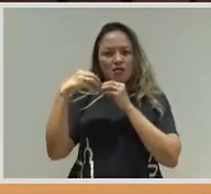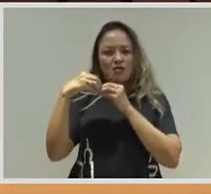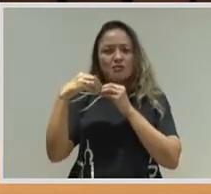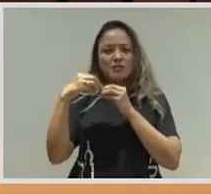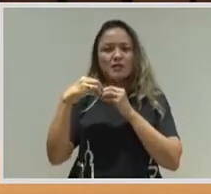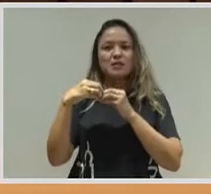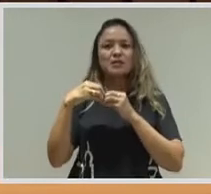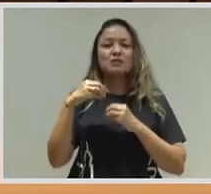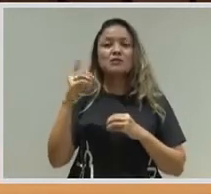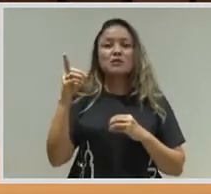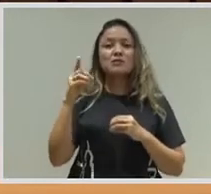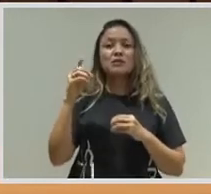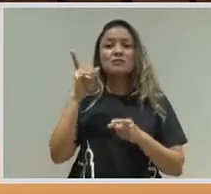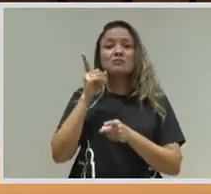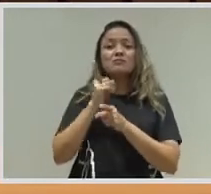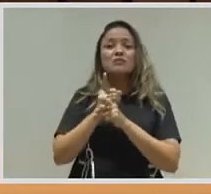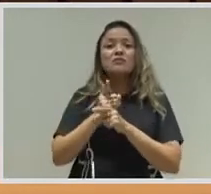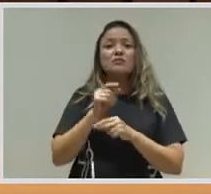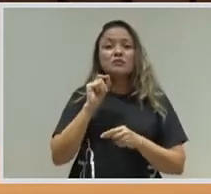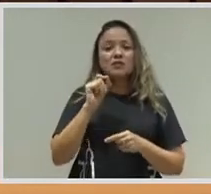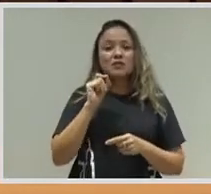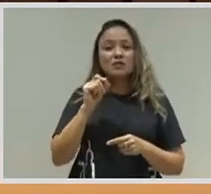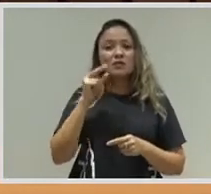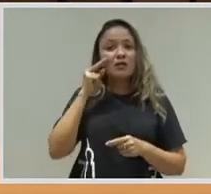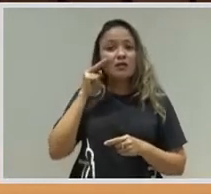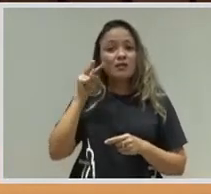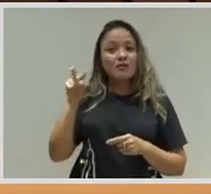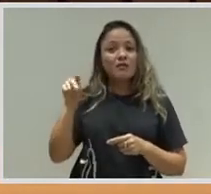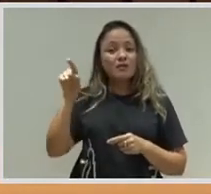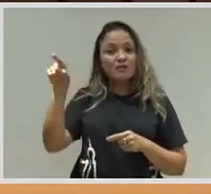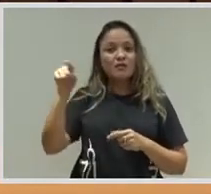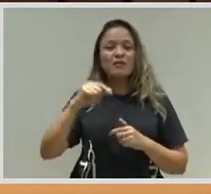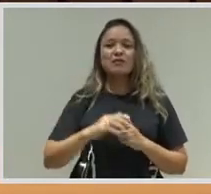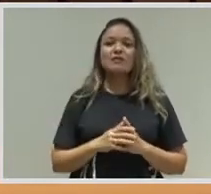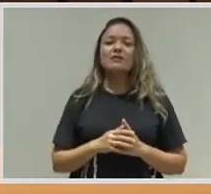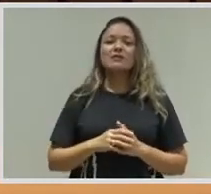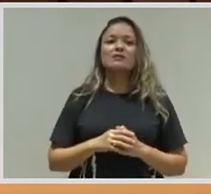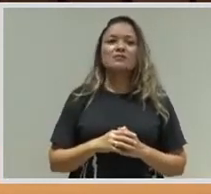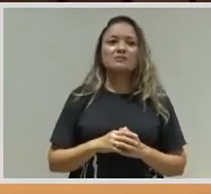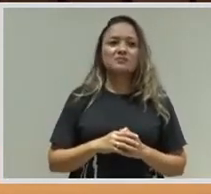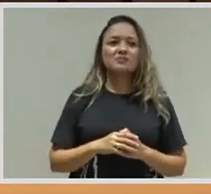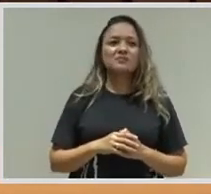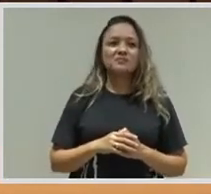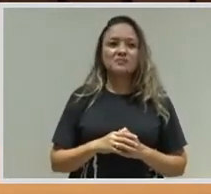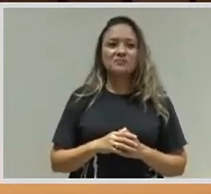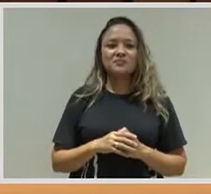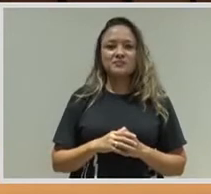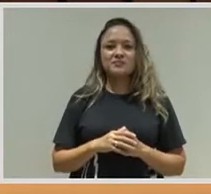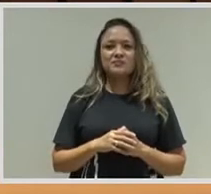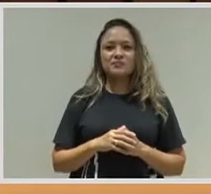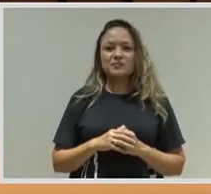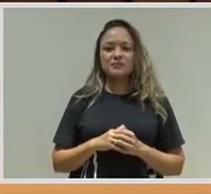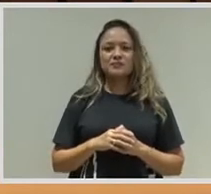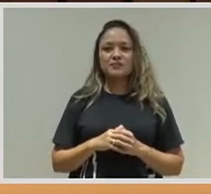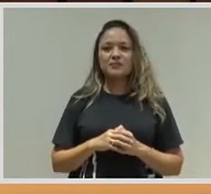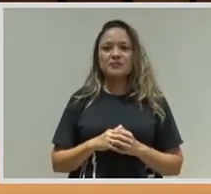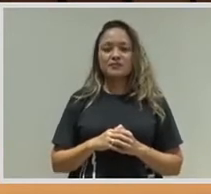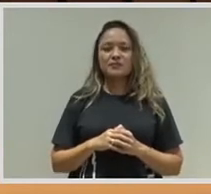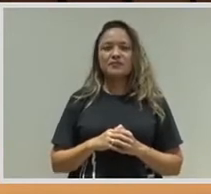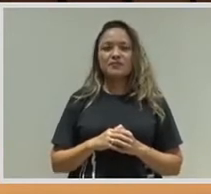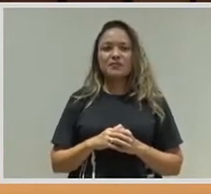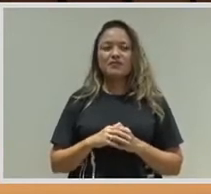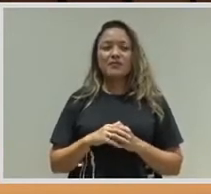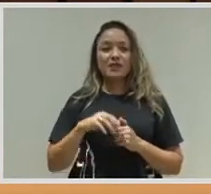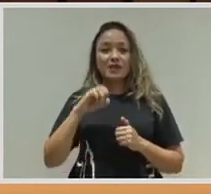nossos colegas de estudos regionais, quando puderem voltar a visitar aqui o campus, a gente está aguardando com muita